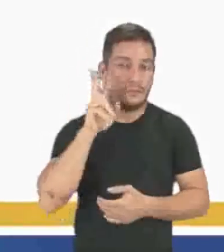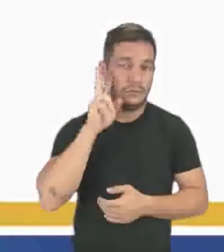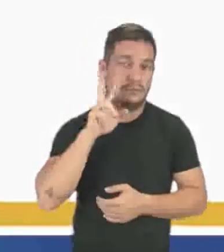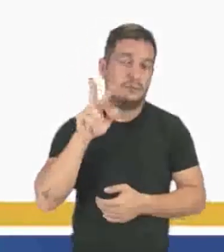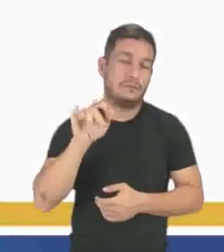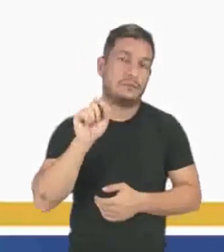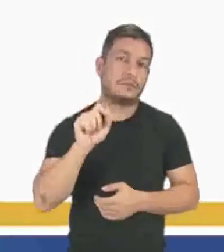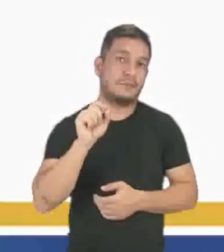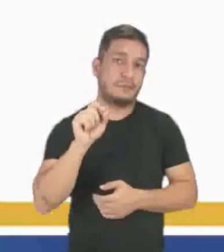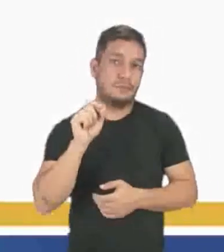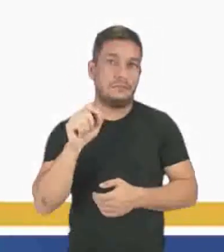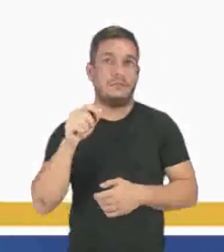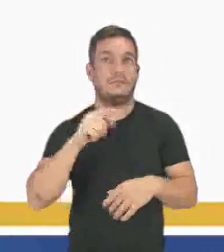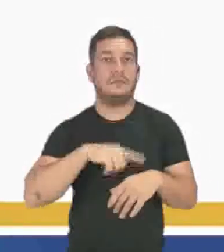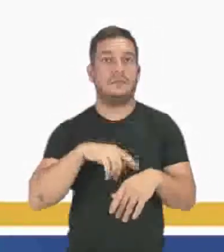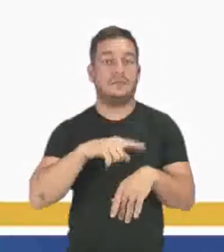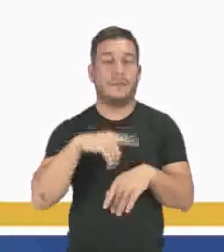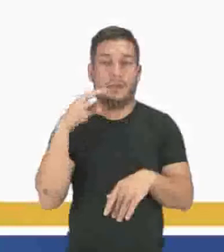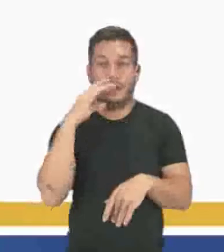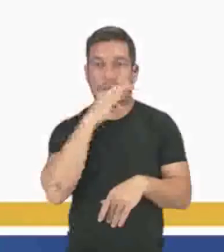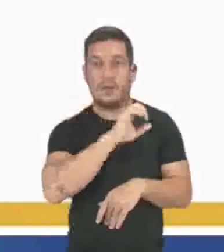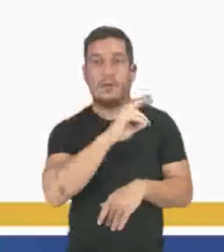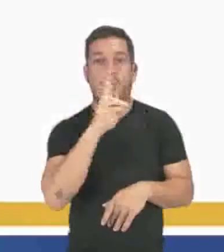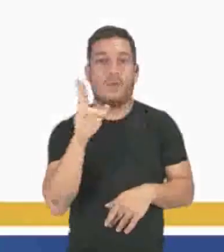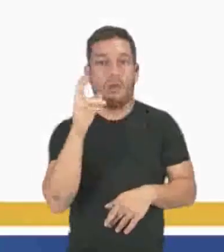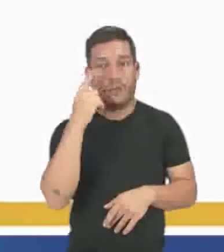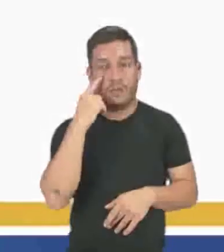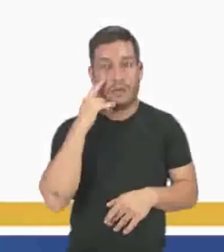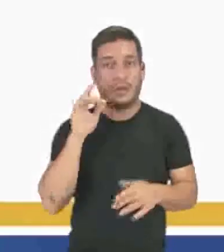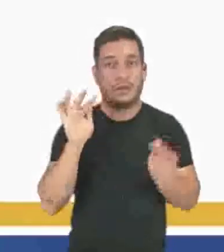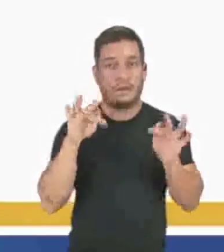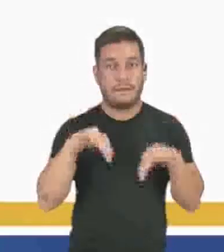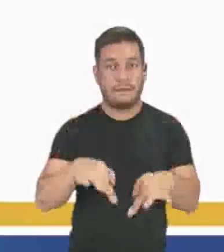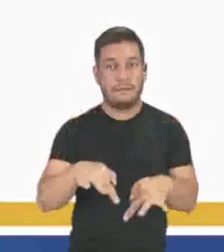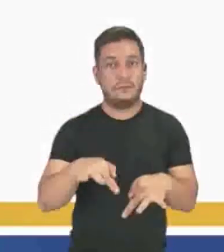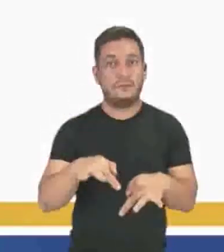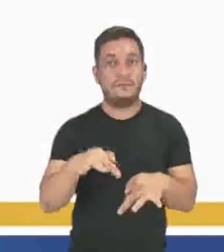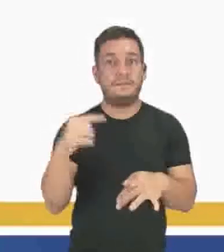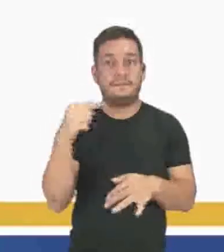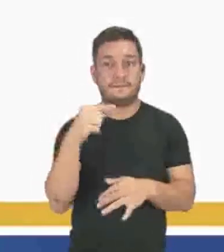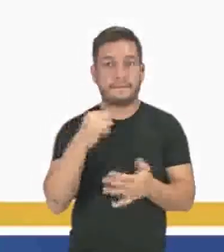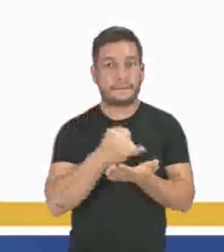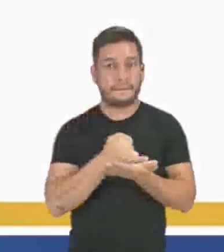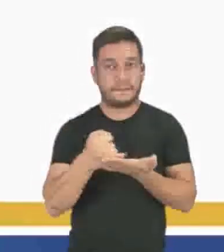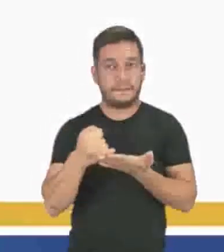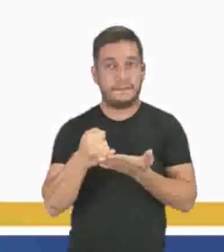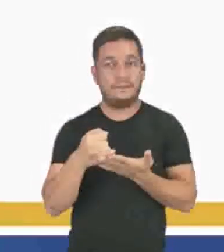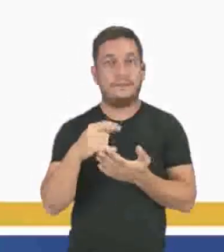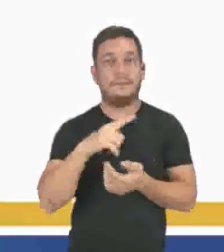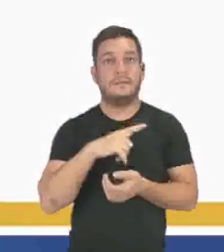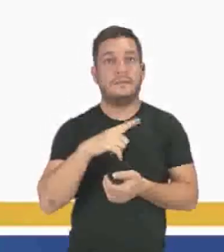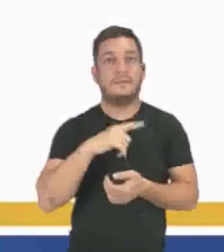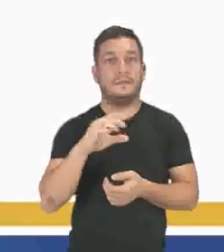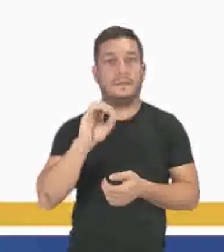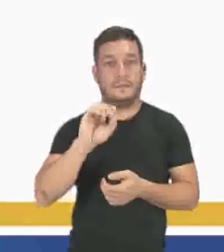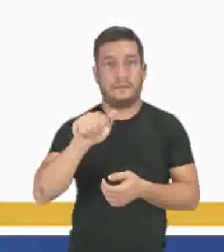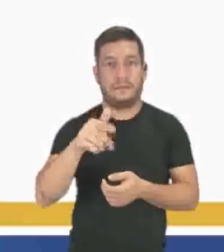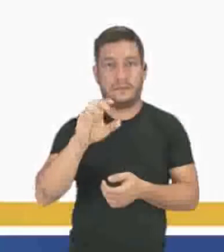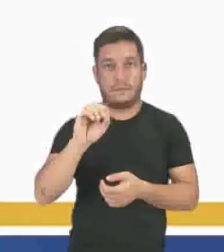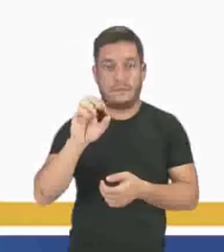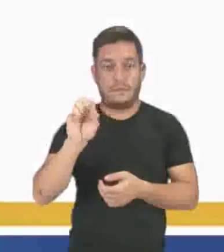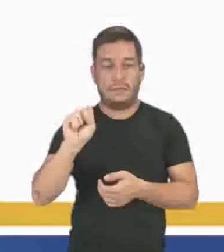que vai ser a temperatura ou a concentração final menos a inicial. Então, nós temos aqui 0